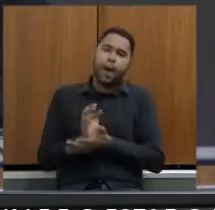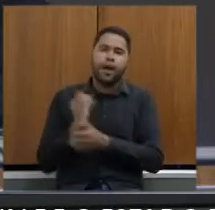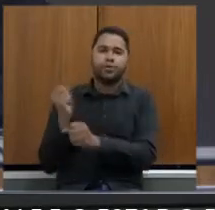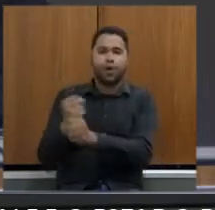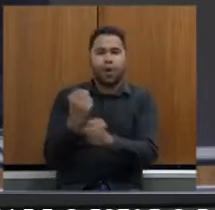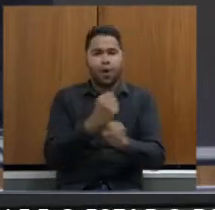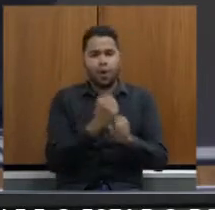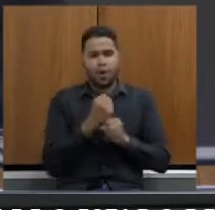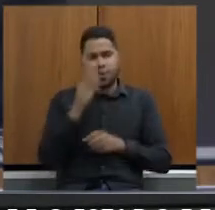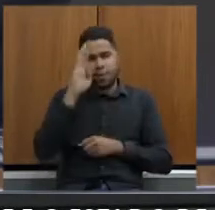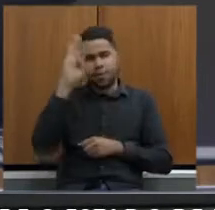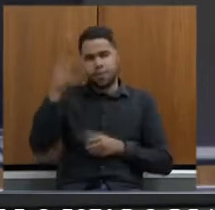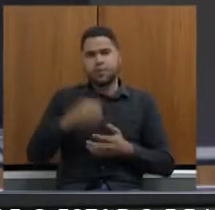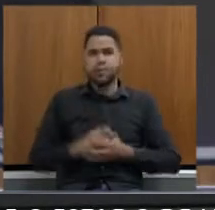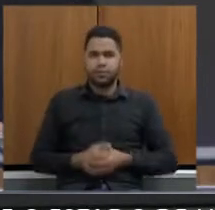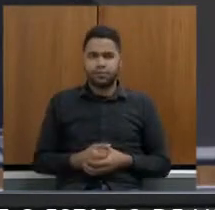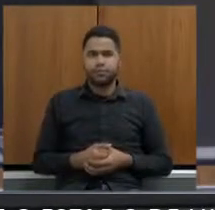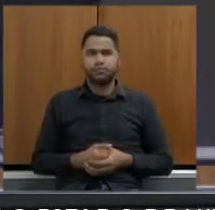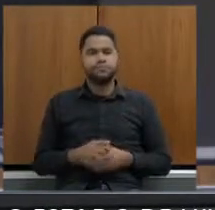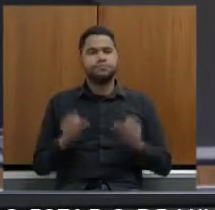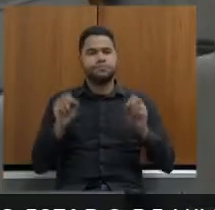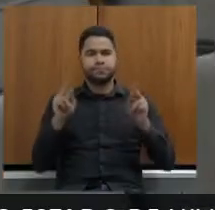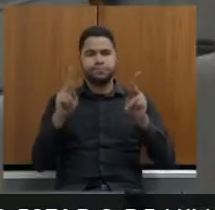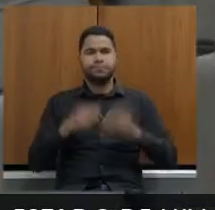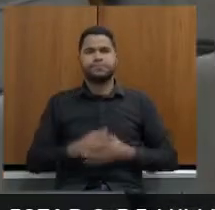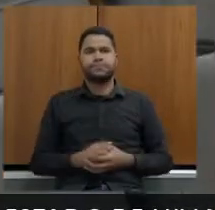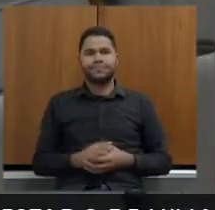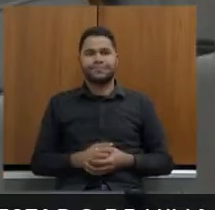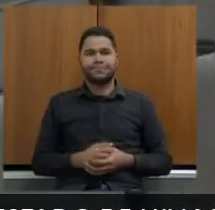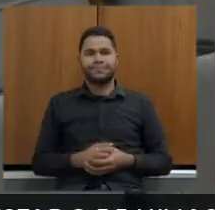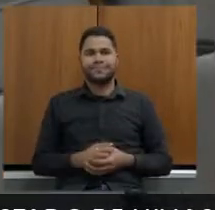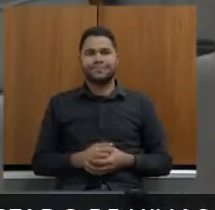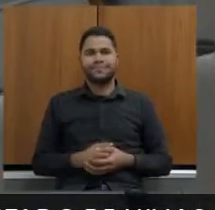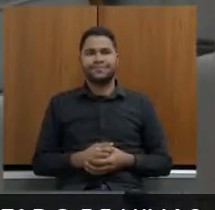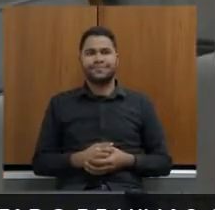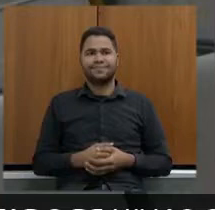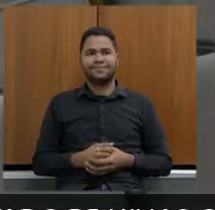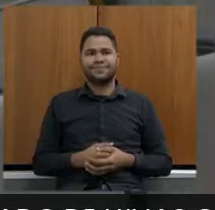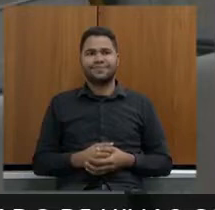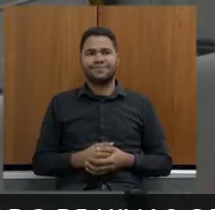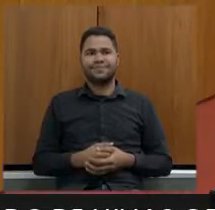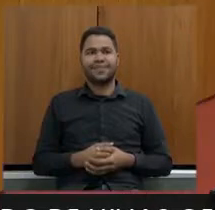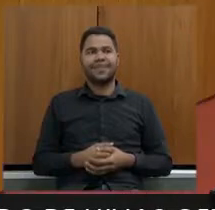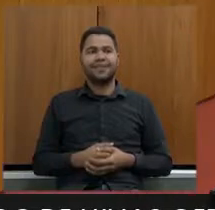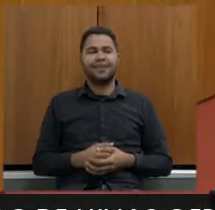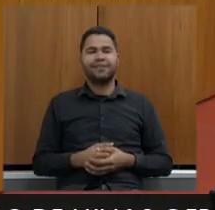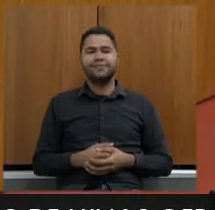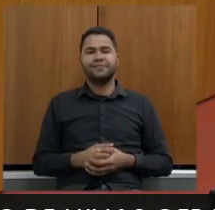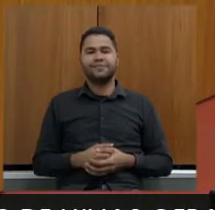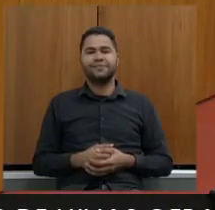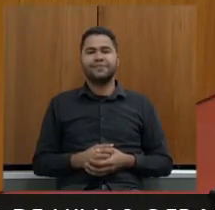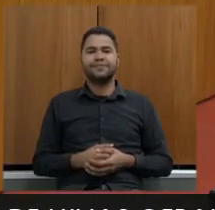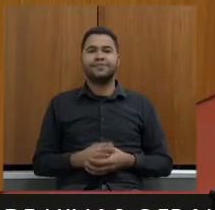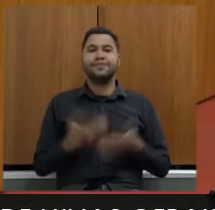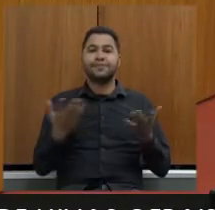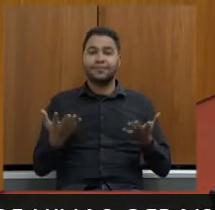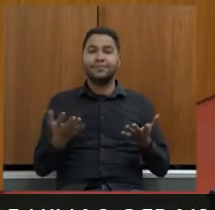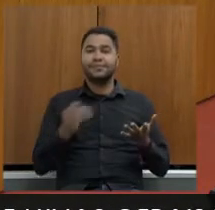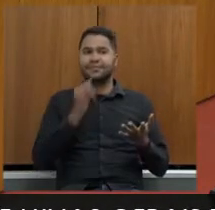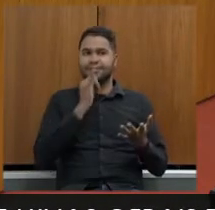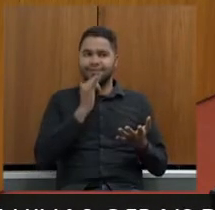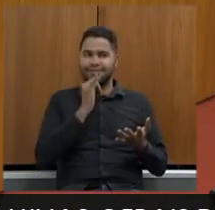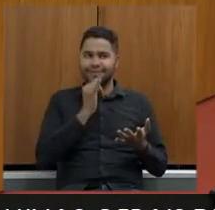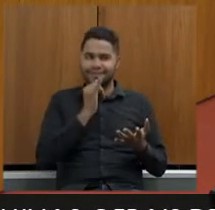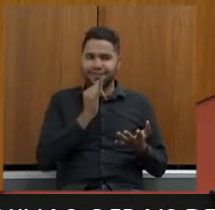que foram priorizadas Ok Mauro Obrigado Só para complementar com relação especificamente a esse processo